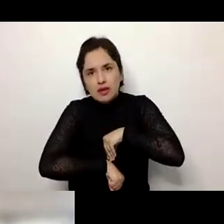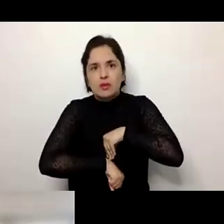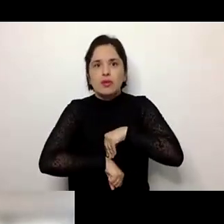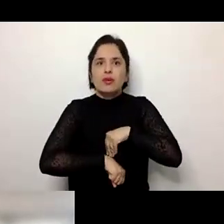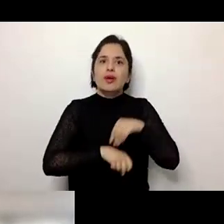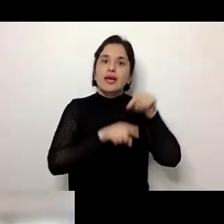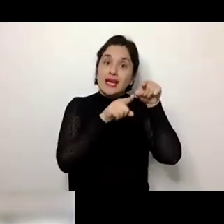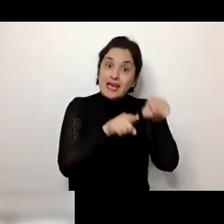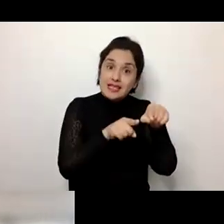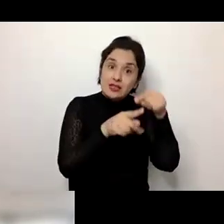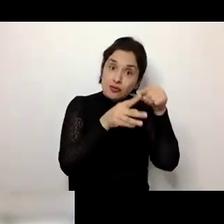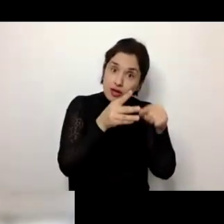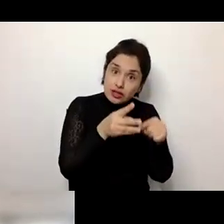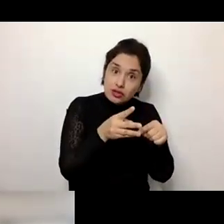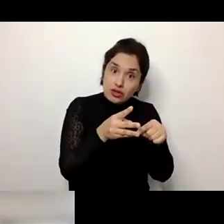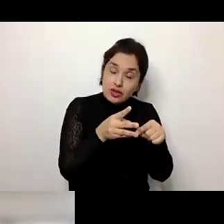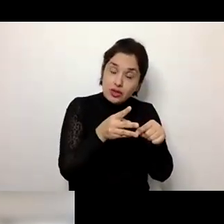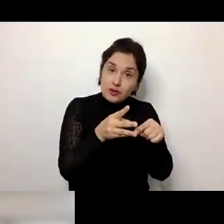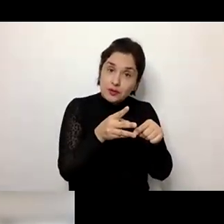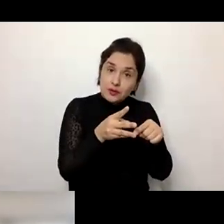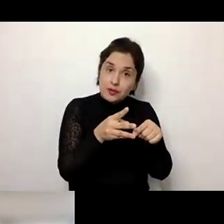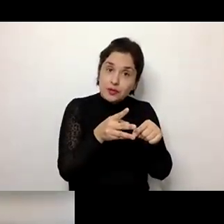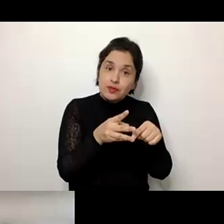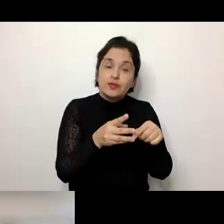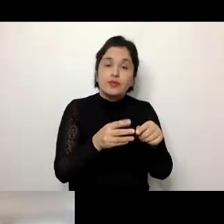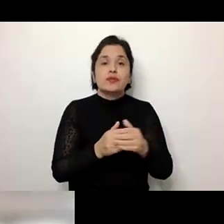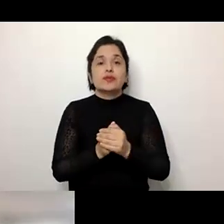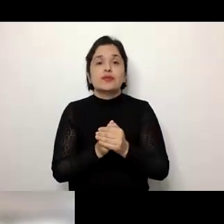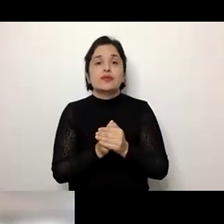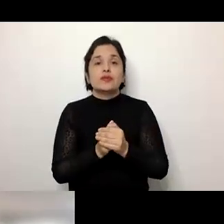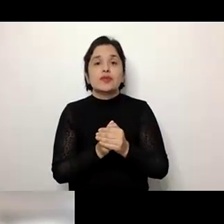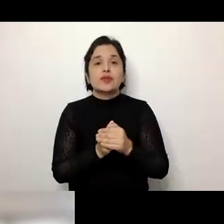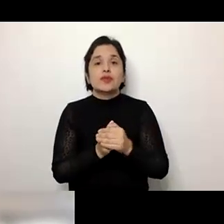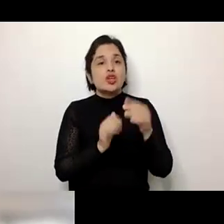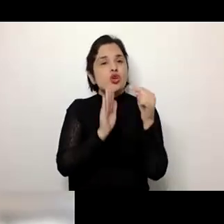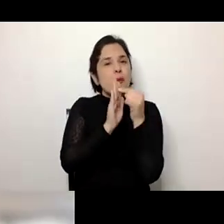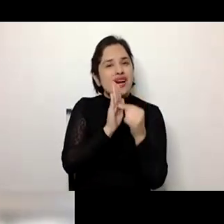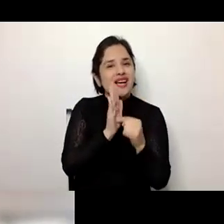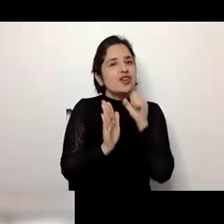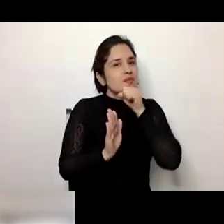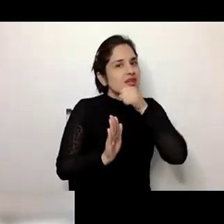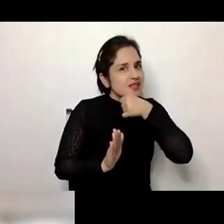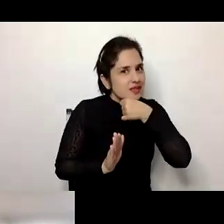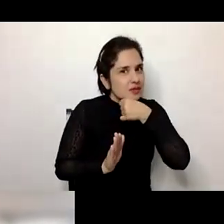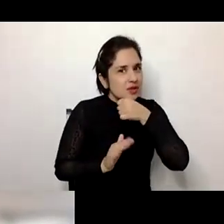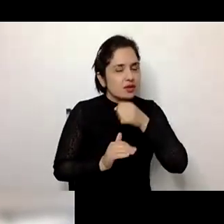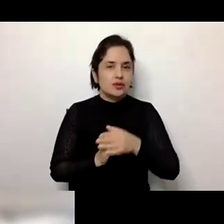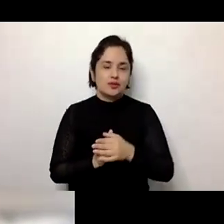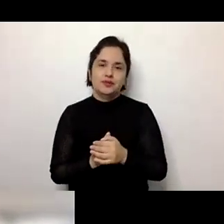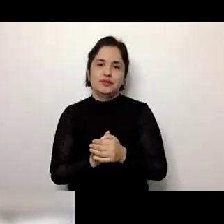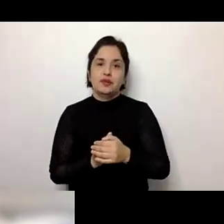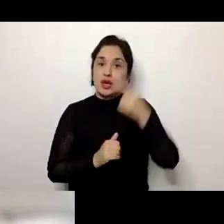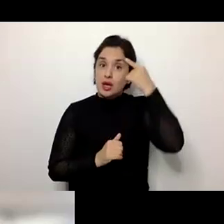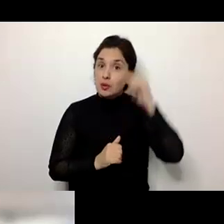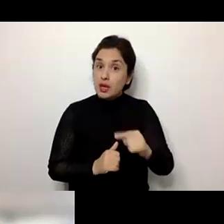questões elas fazem parte de uma população, são os marcadores do envelhecimento, no entanto, quando nós